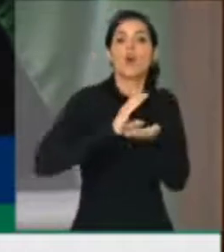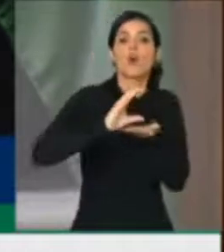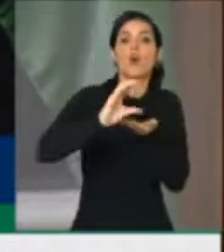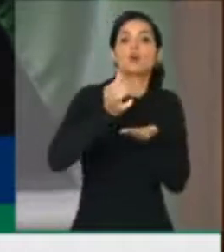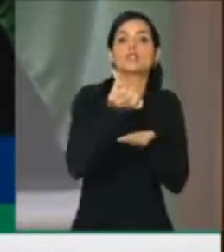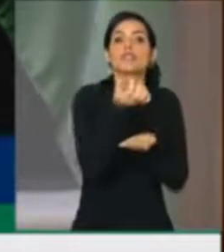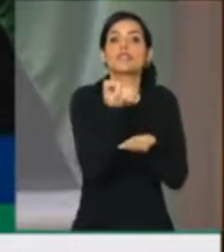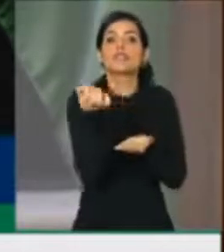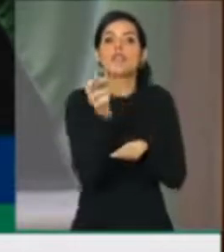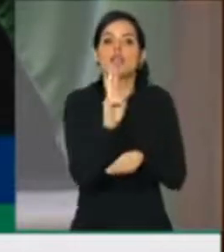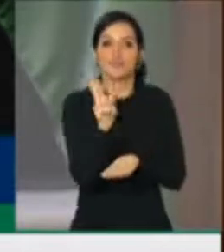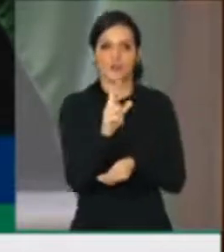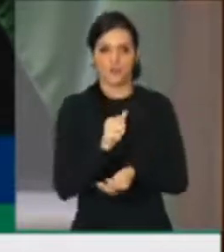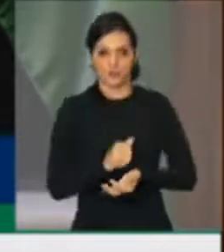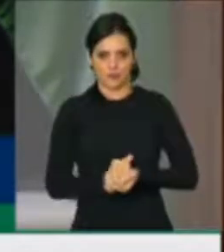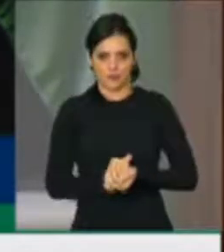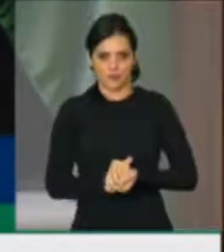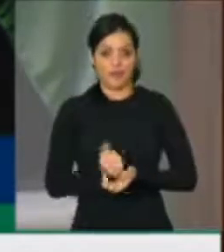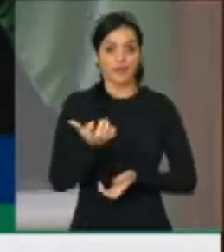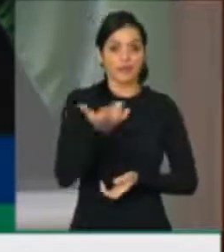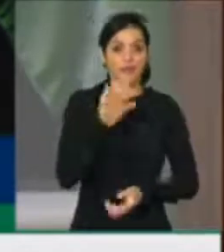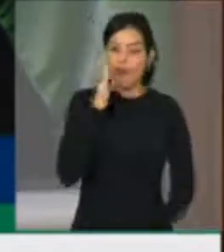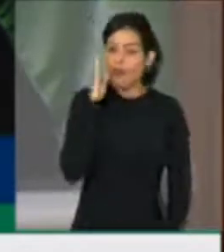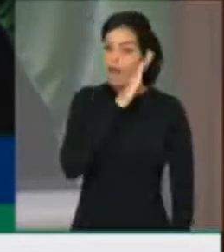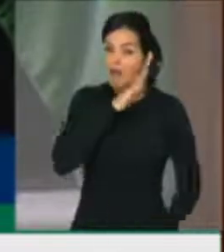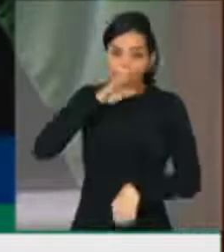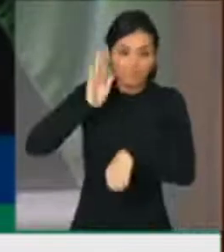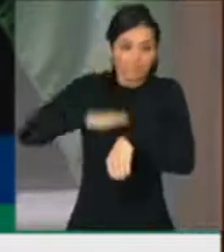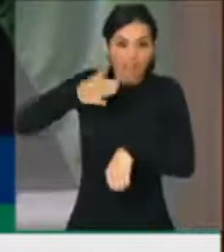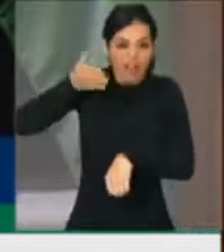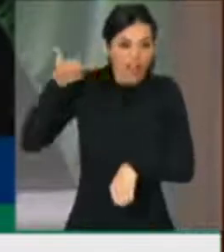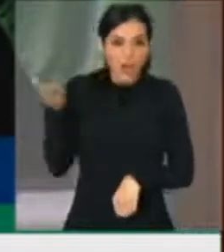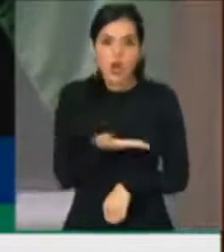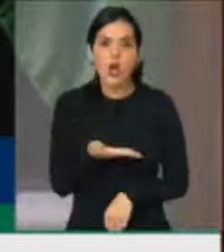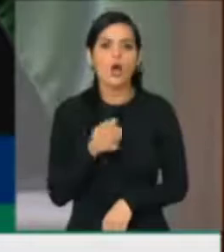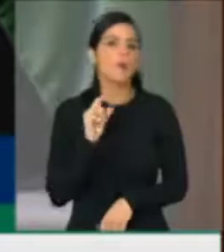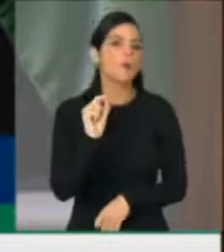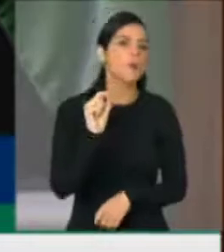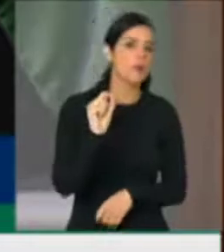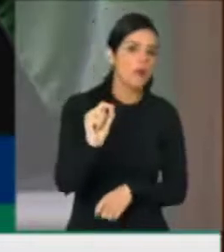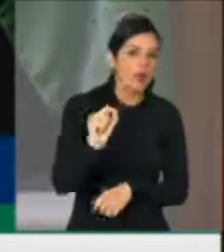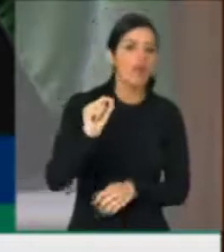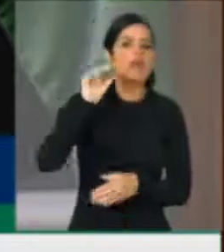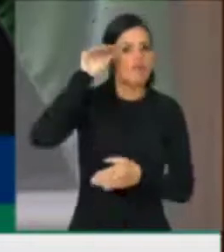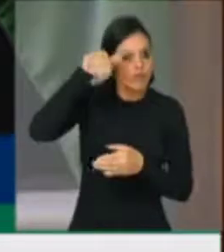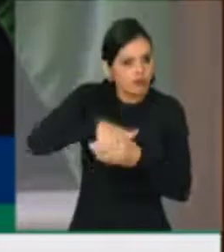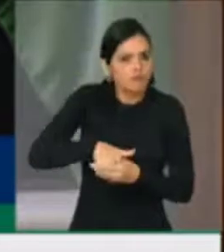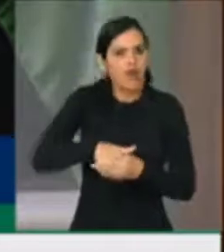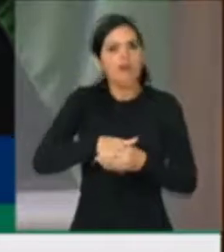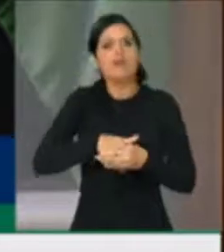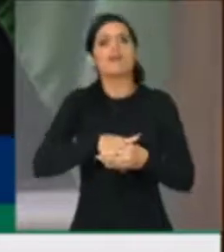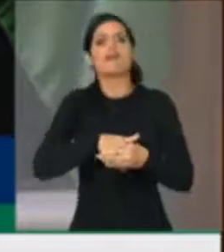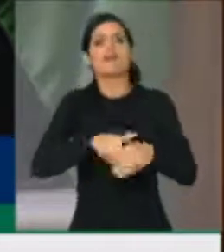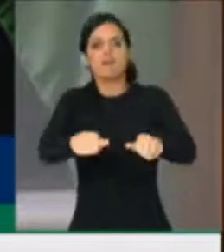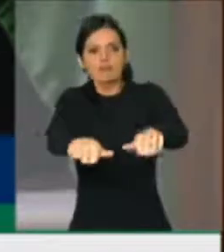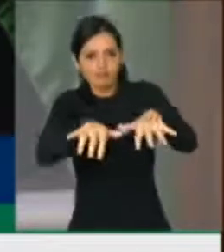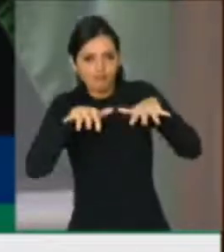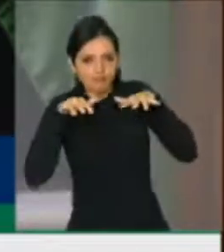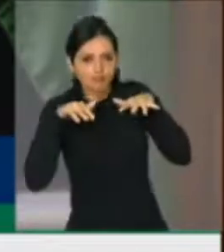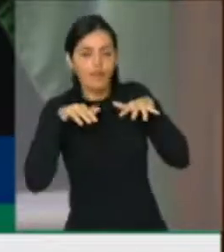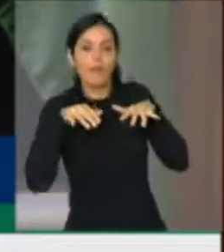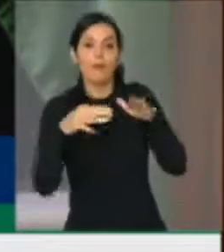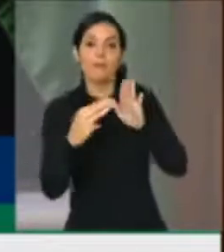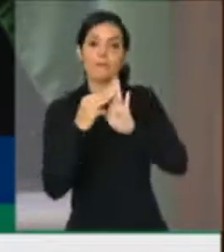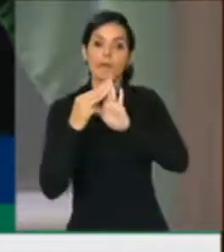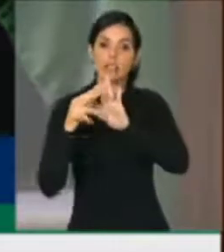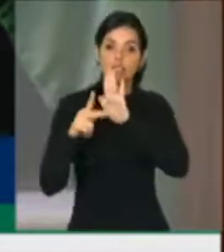Queremos imediatamente que sejam encaminhadas e votadas ao plenário as medidas